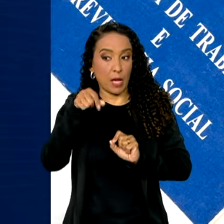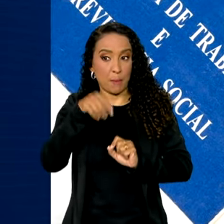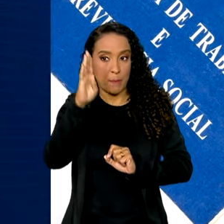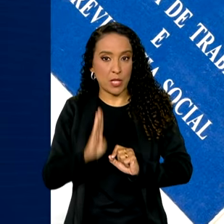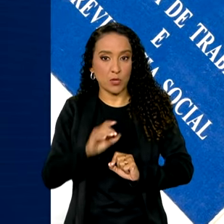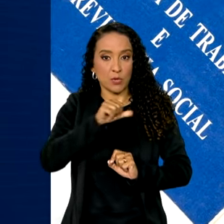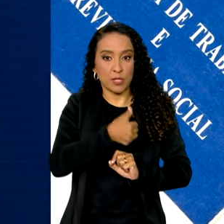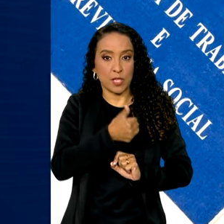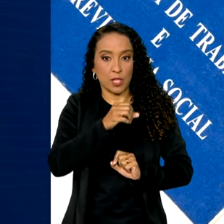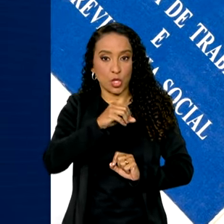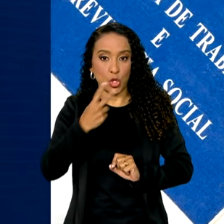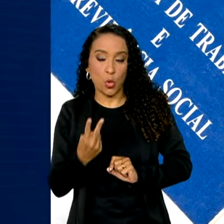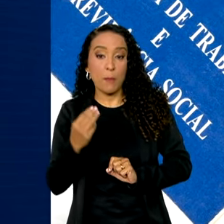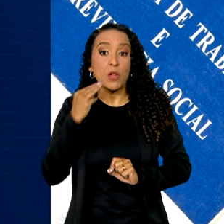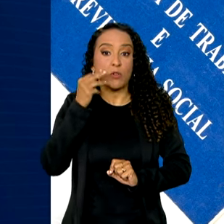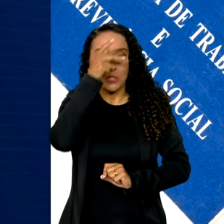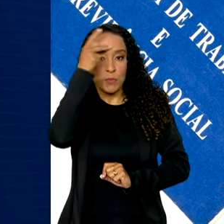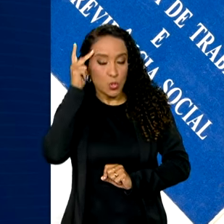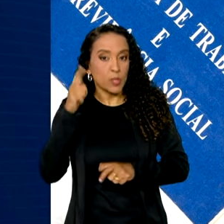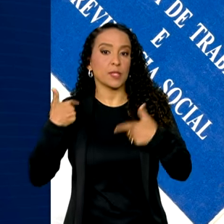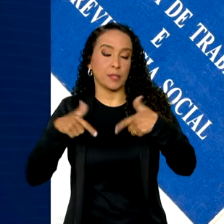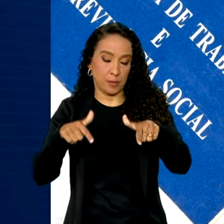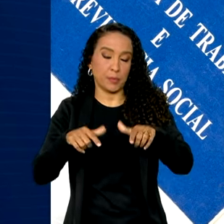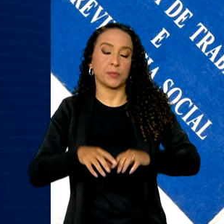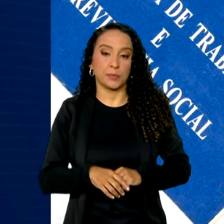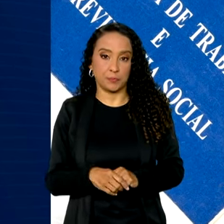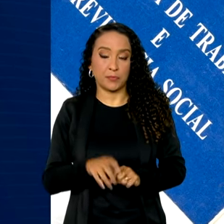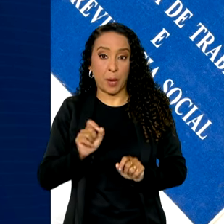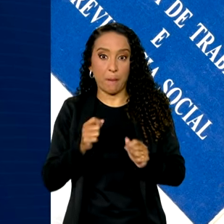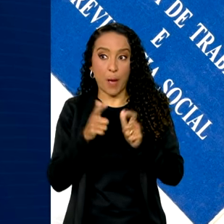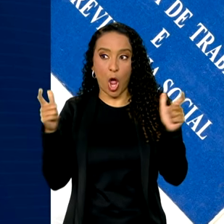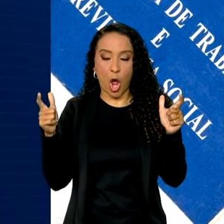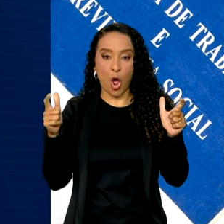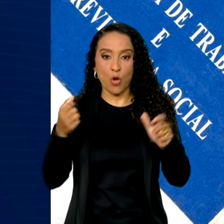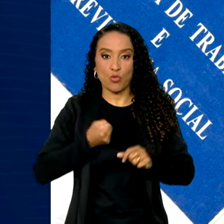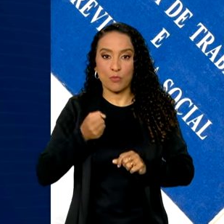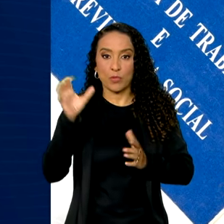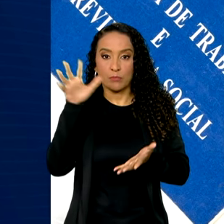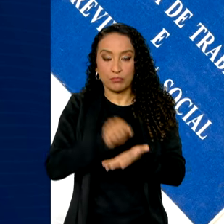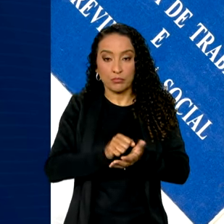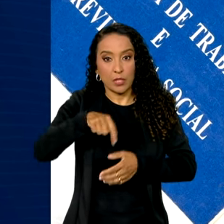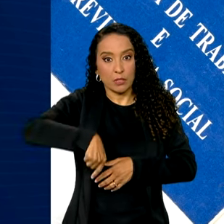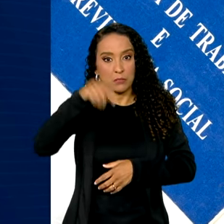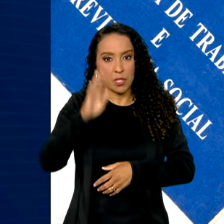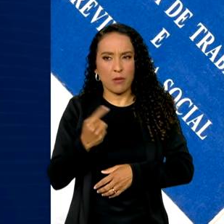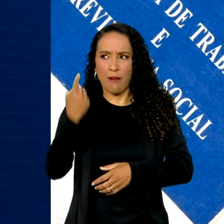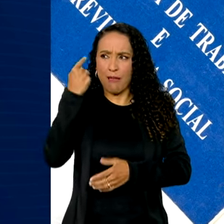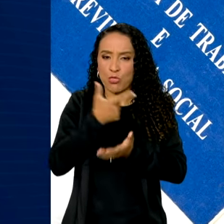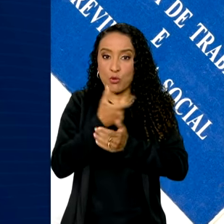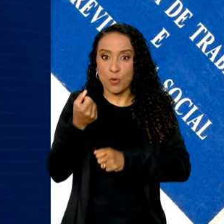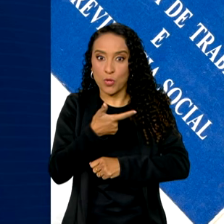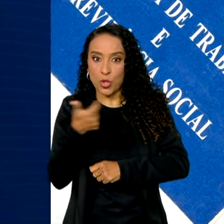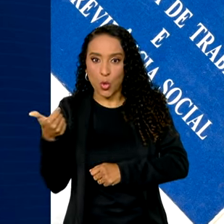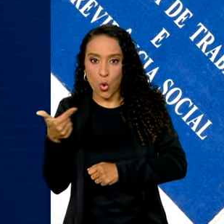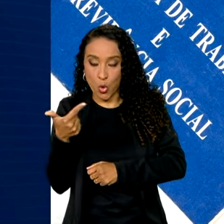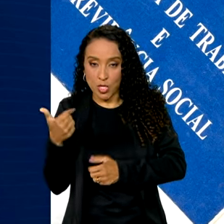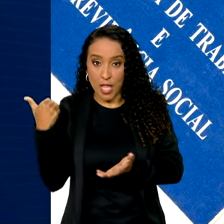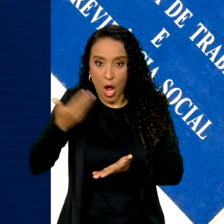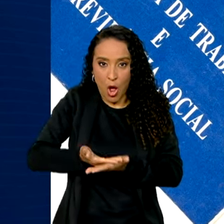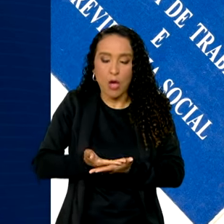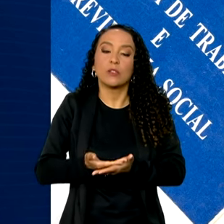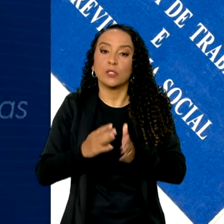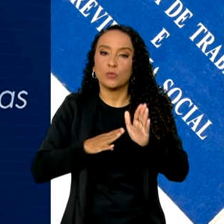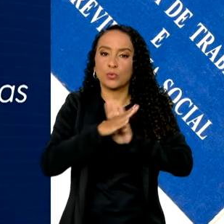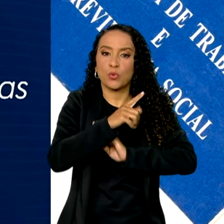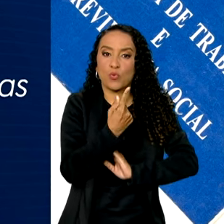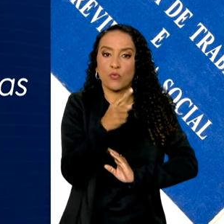102 milhões de pessoas ocupadas. É o maior número já registrado no país desde 2012. Crescimento